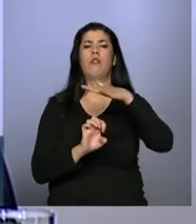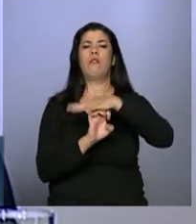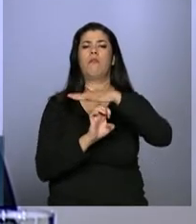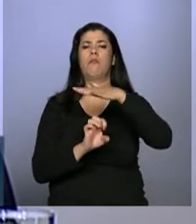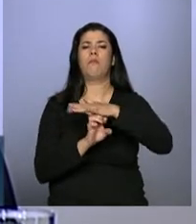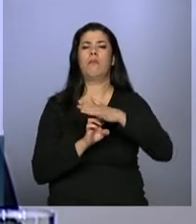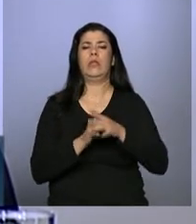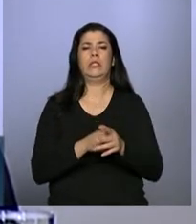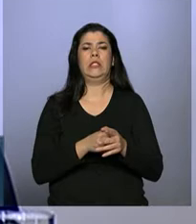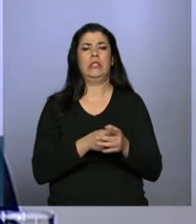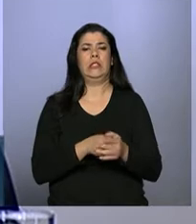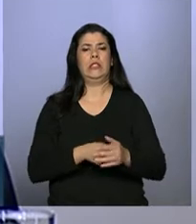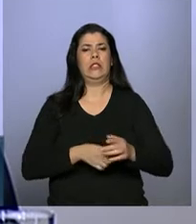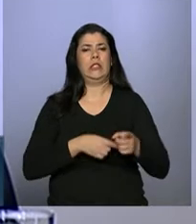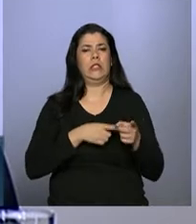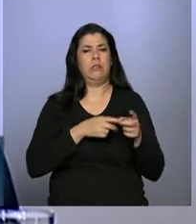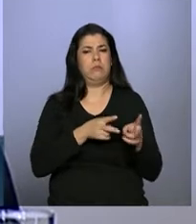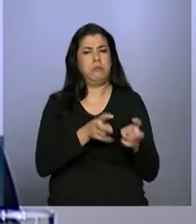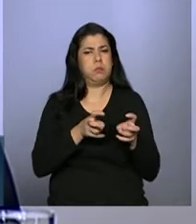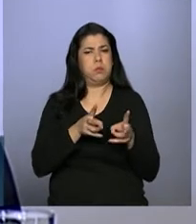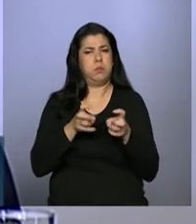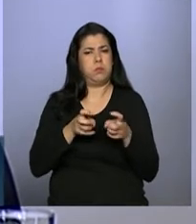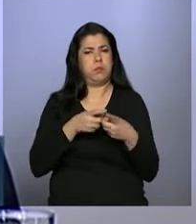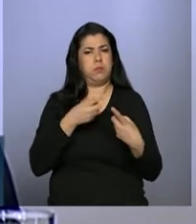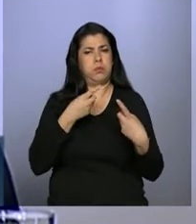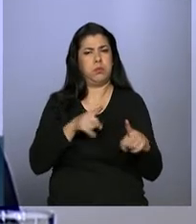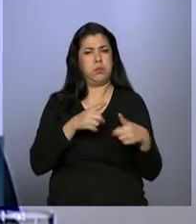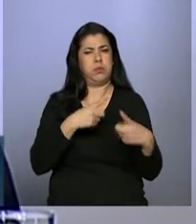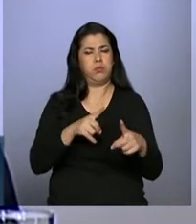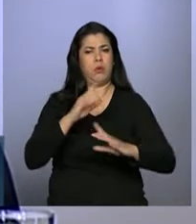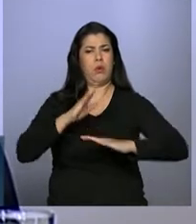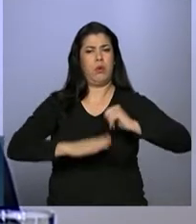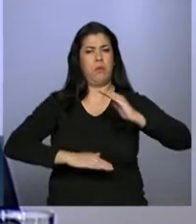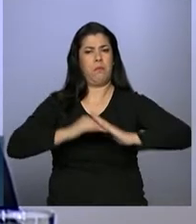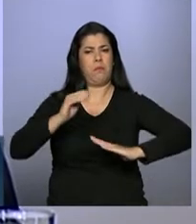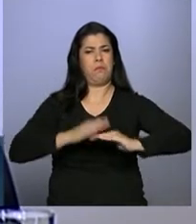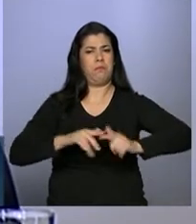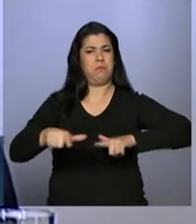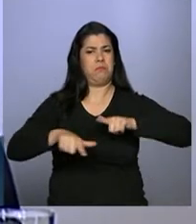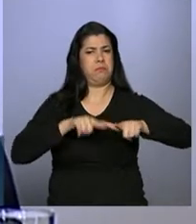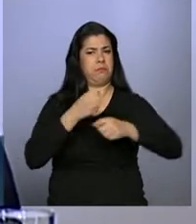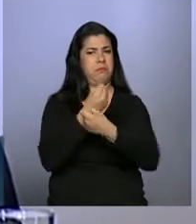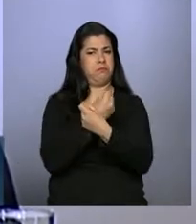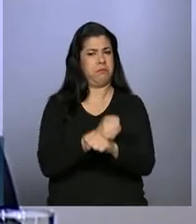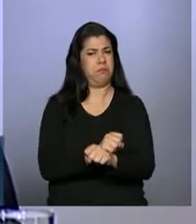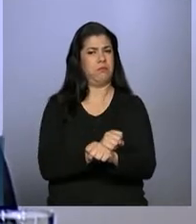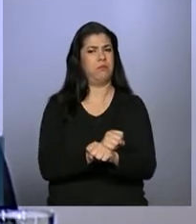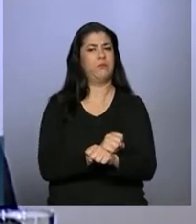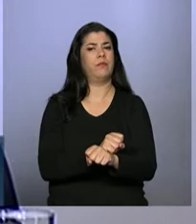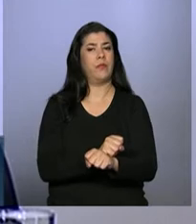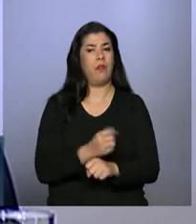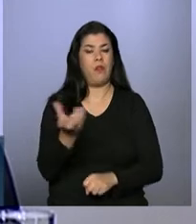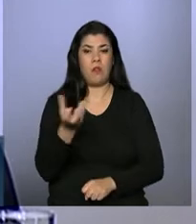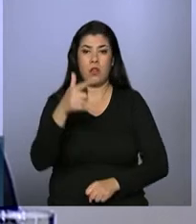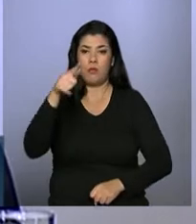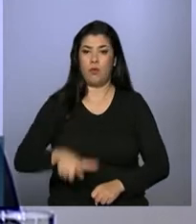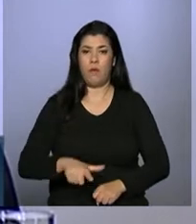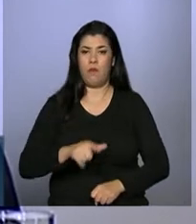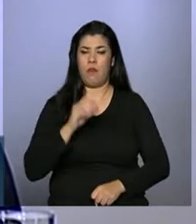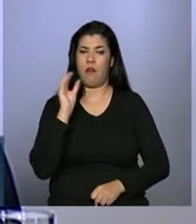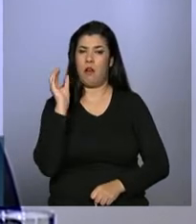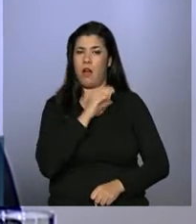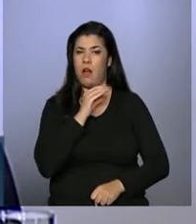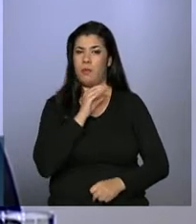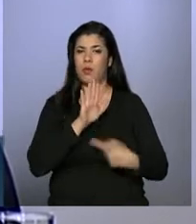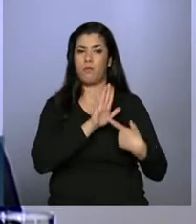exploram e praticam a concorrência desleal. Queremos de novo e rápido a